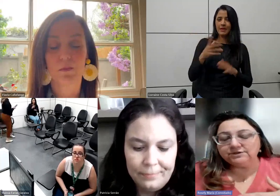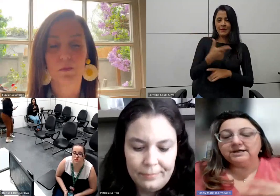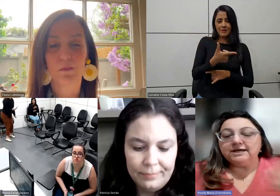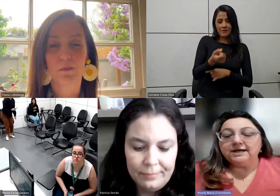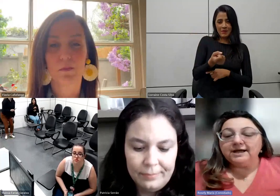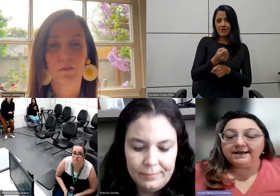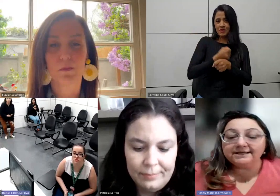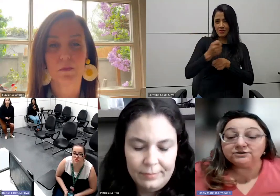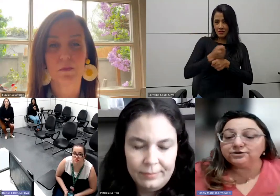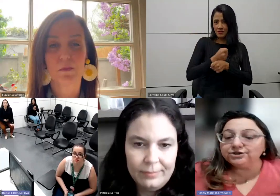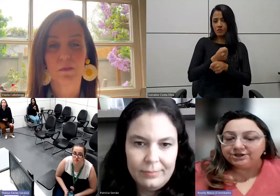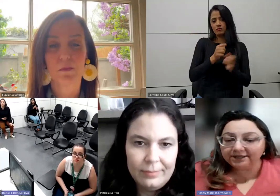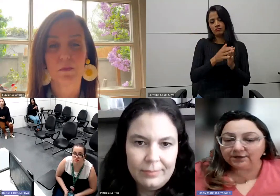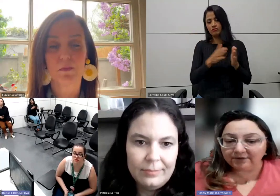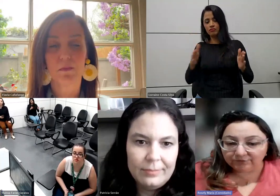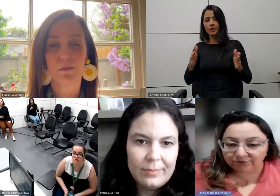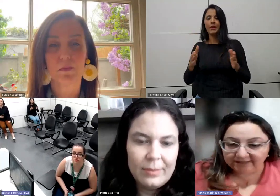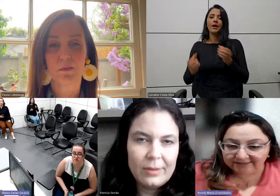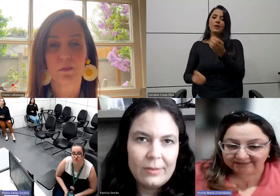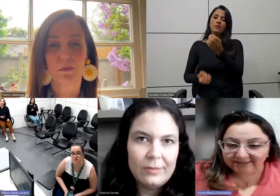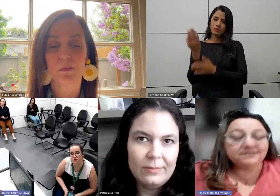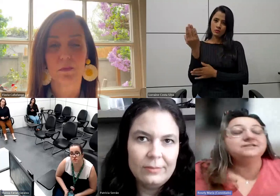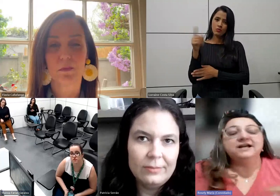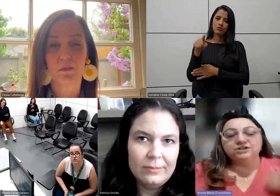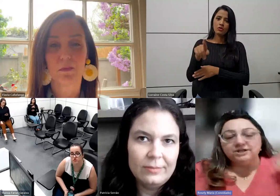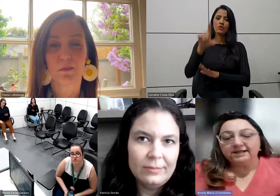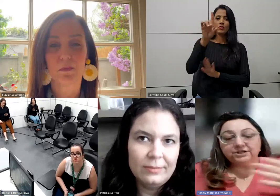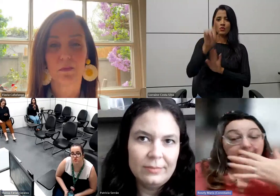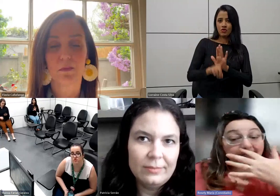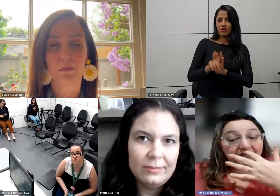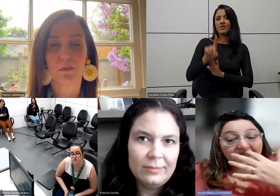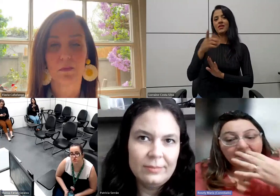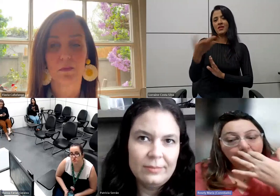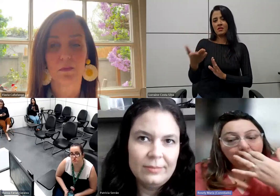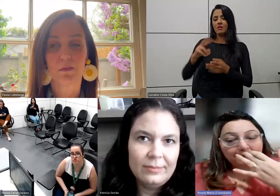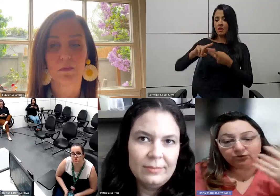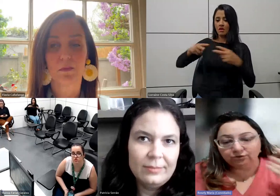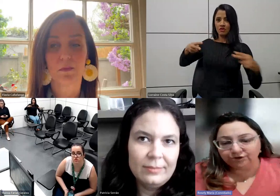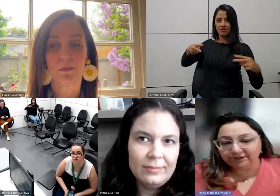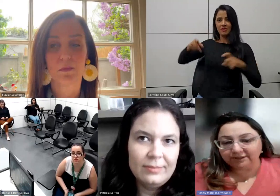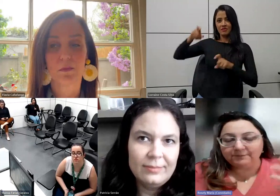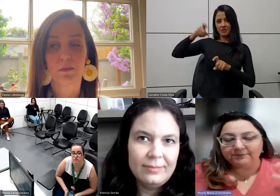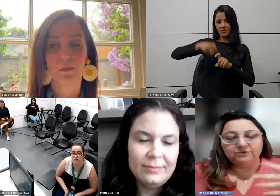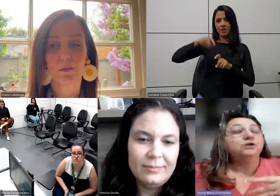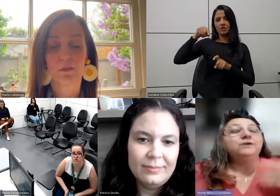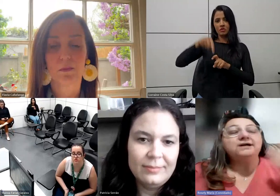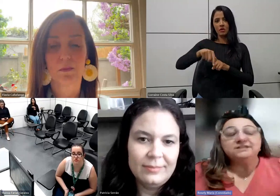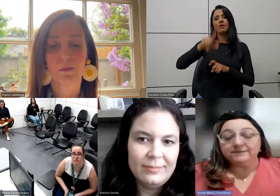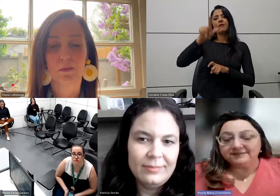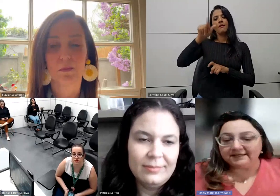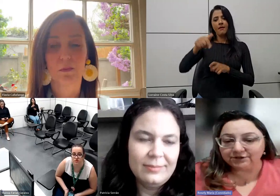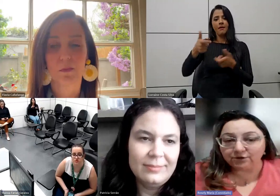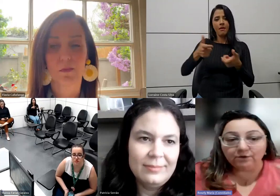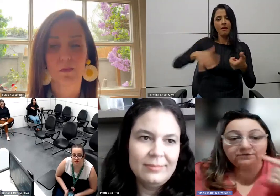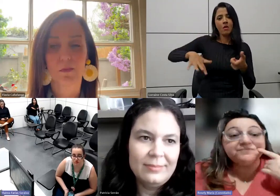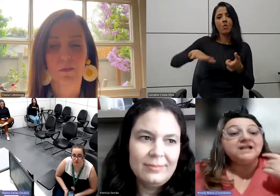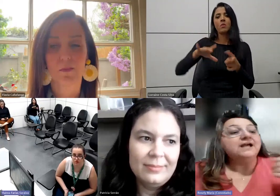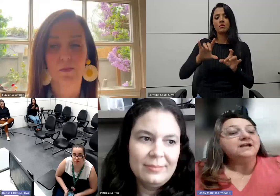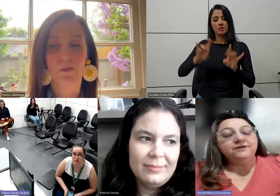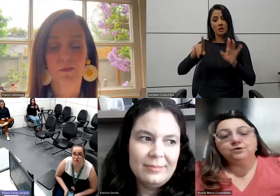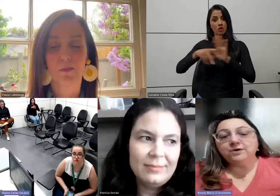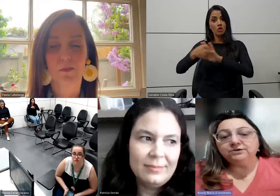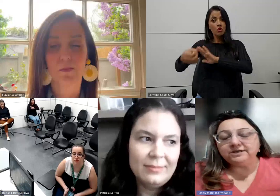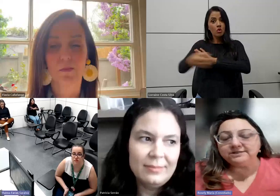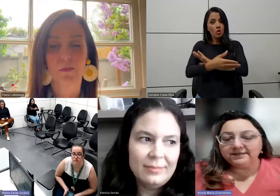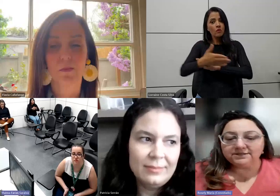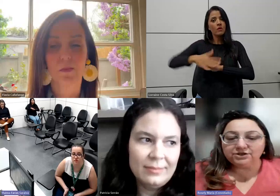anos, é que surgiram os geneticistas, né? A genética médica é uma patologia, uma patologia não, uma especialidade nova.